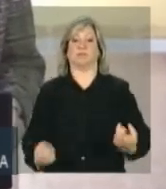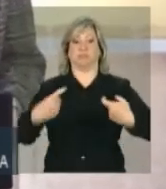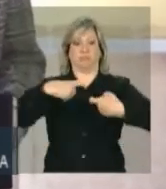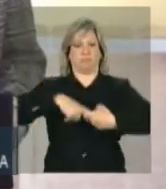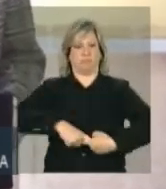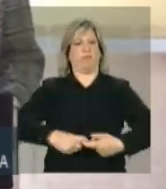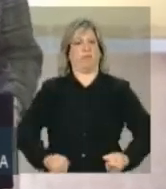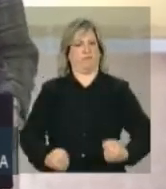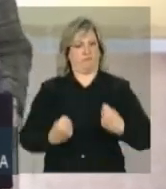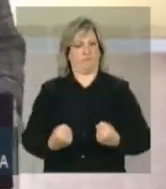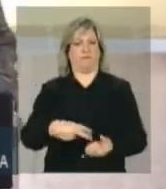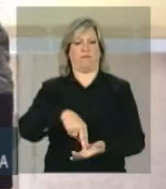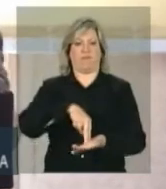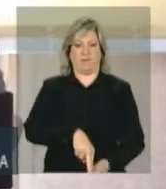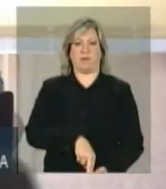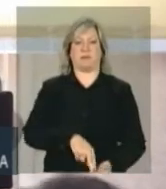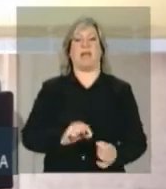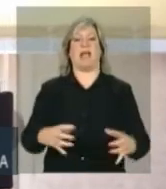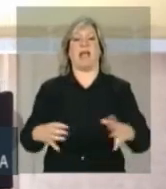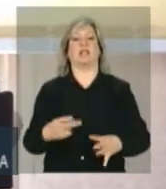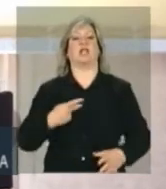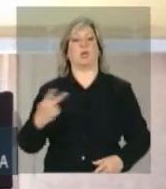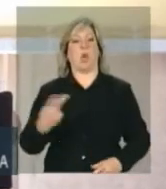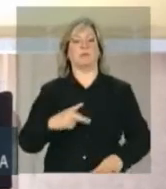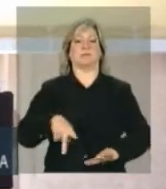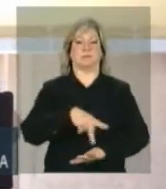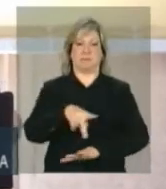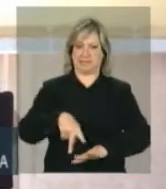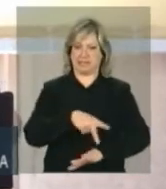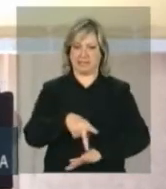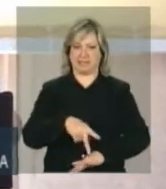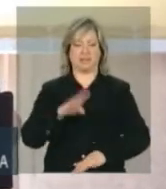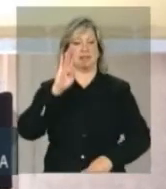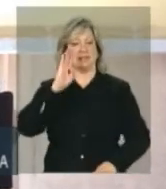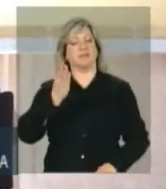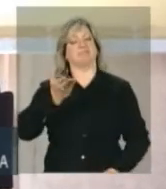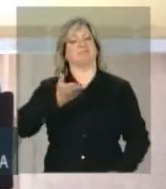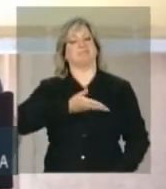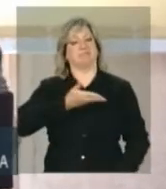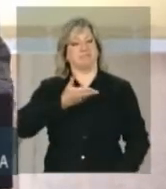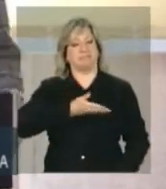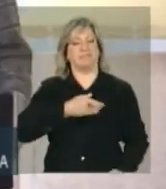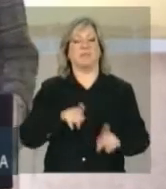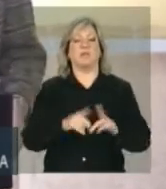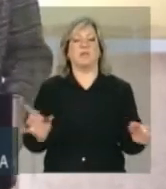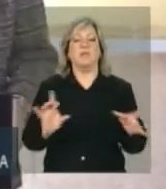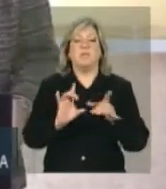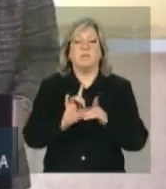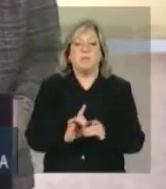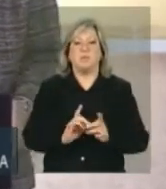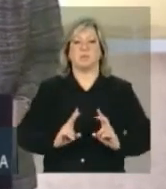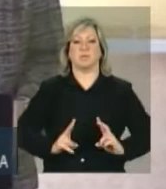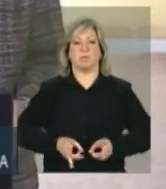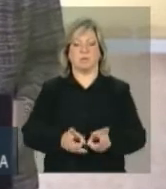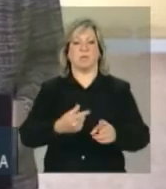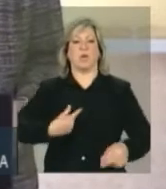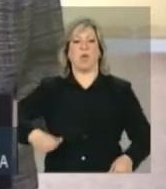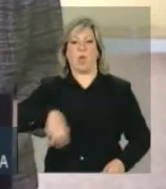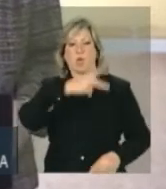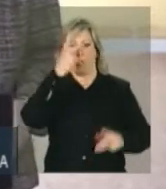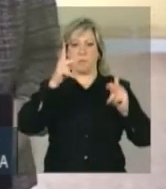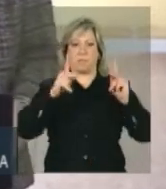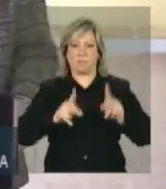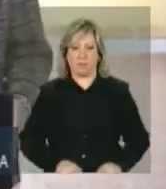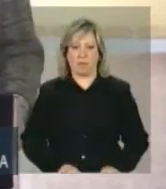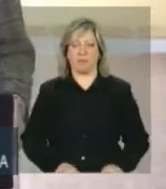sólida entre nossos países, baseada na amizade e na aproximação contínua dos nossos povos